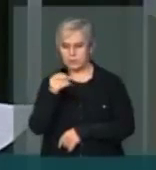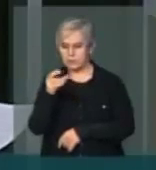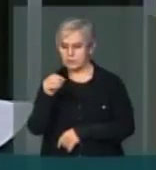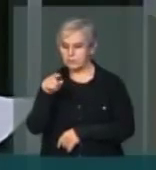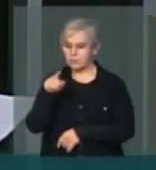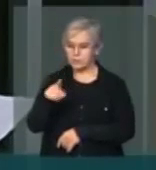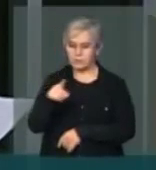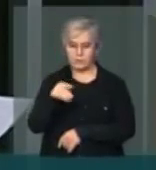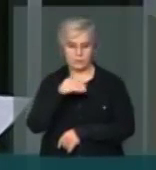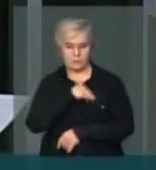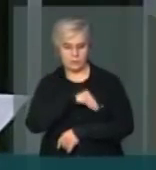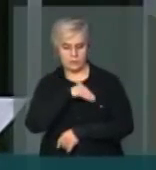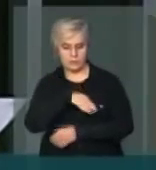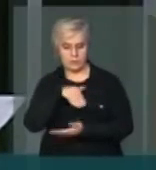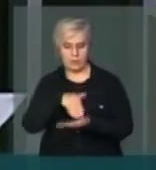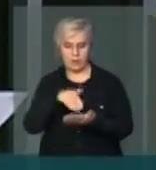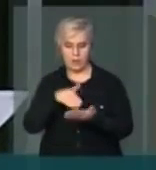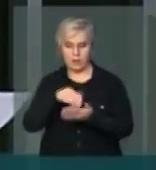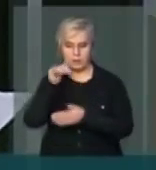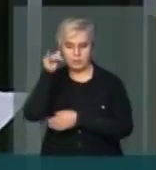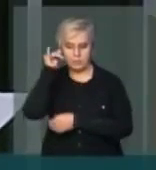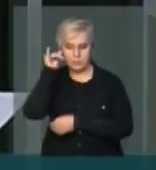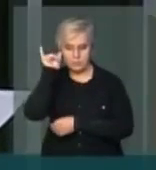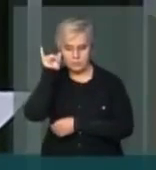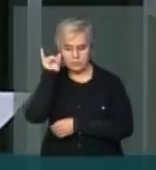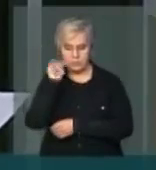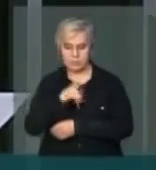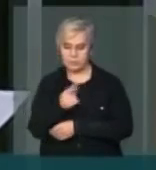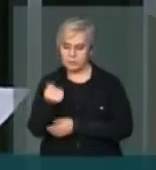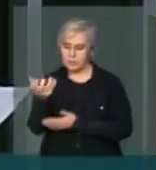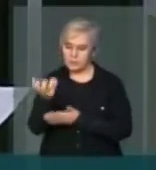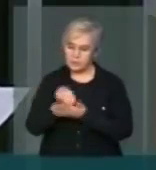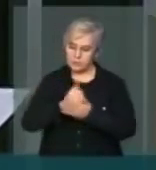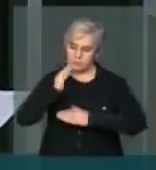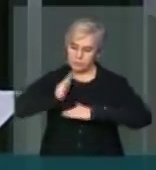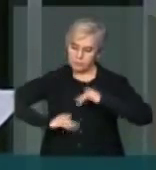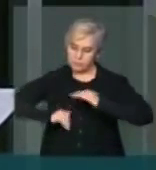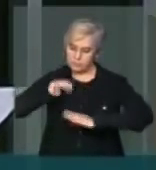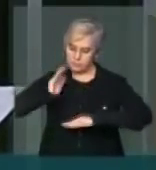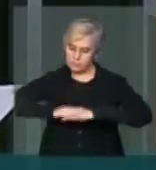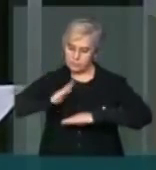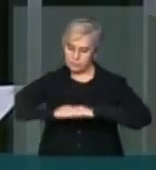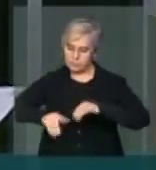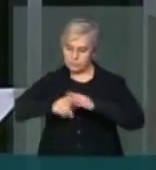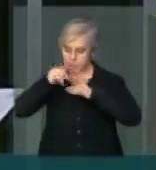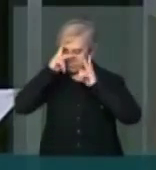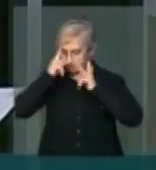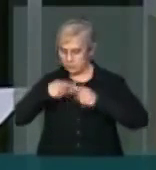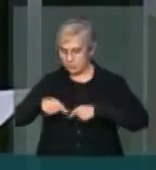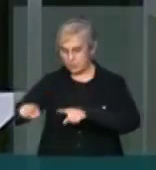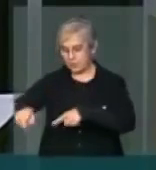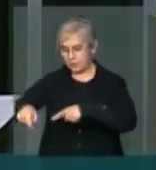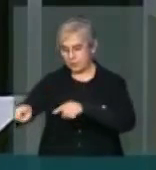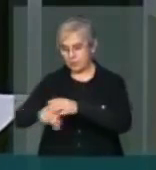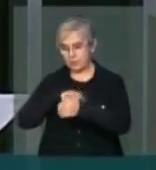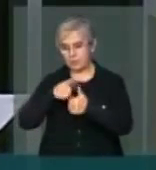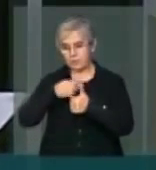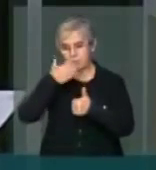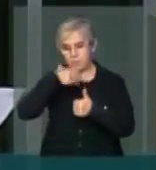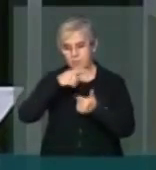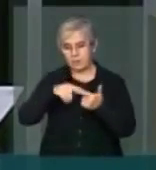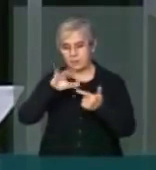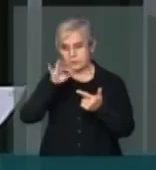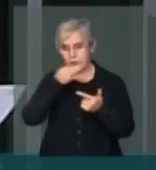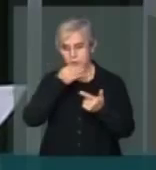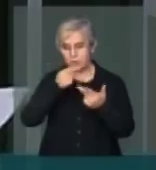homens e mulheres que vivem de renda da sua mão de obra nas lavouras da maçã, da uva,